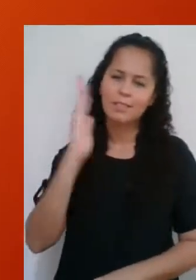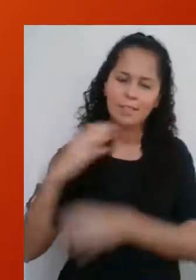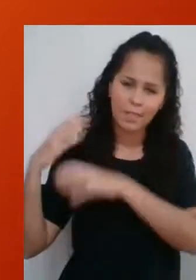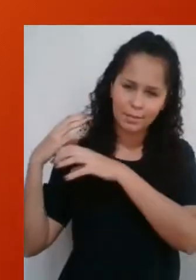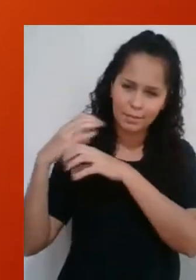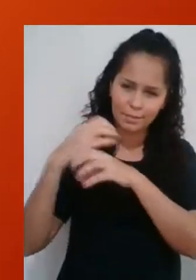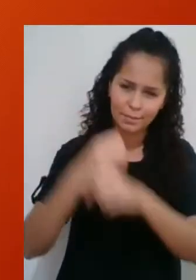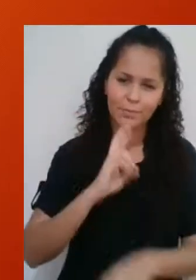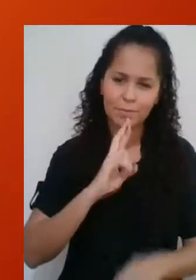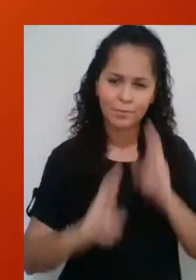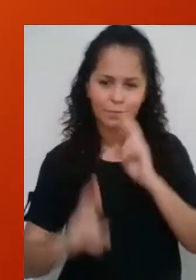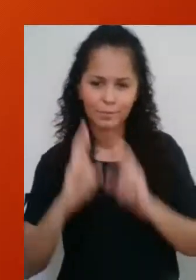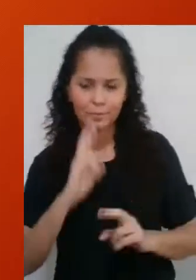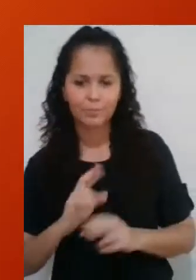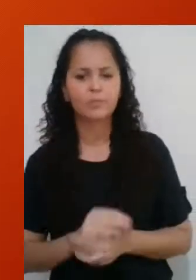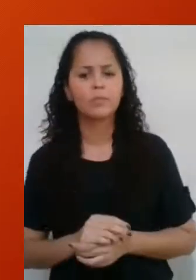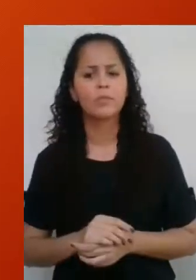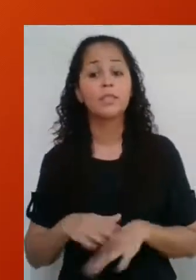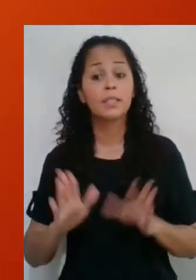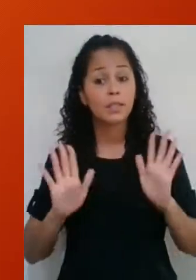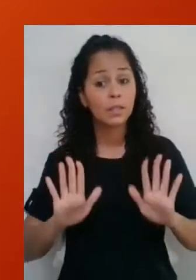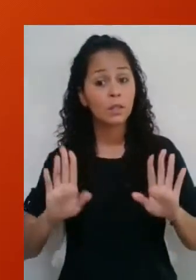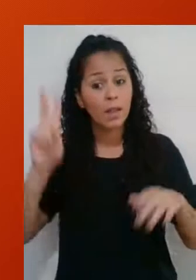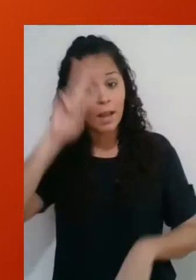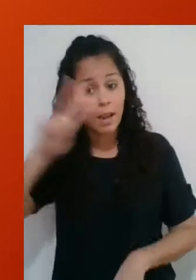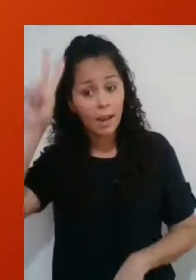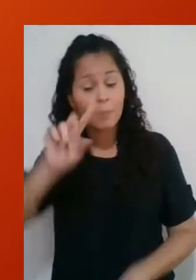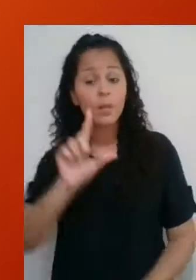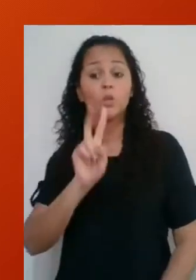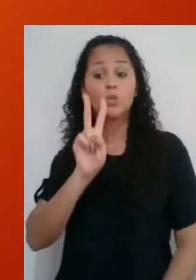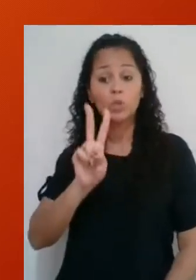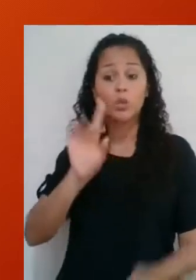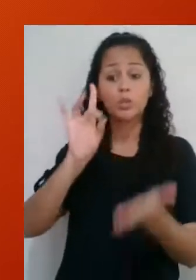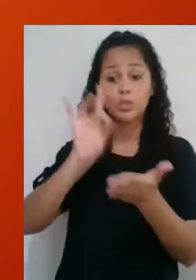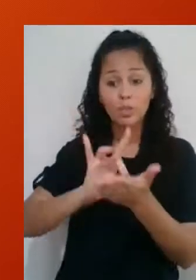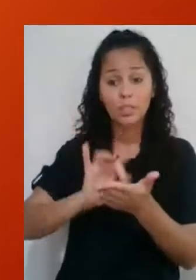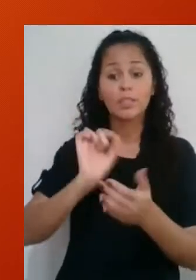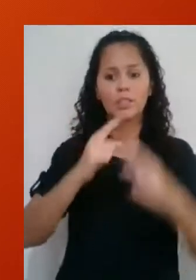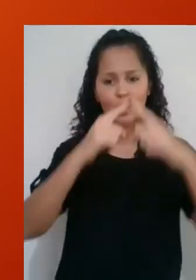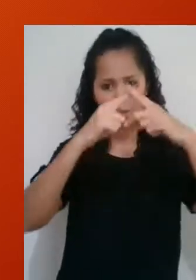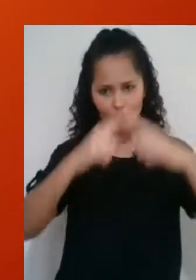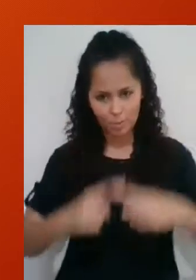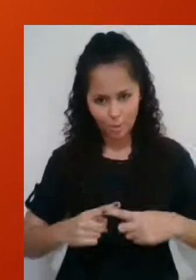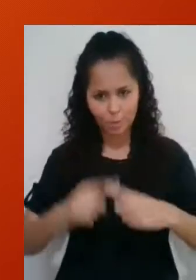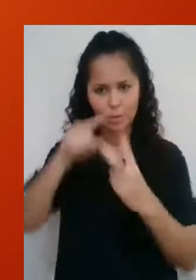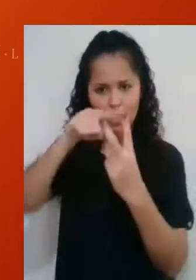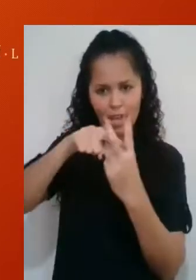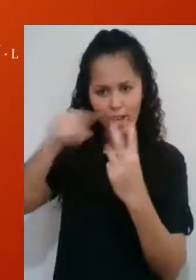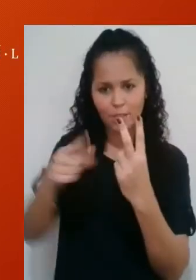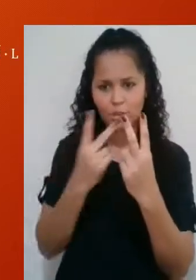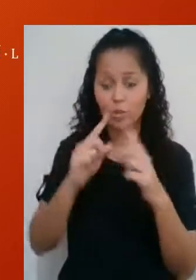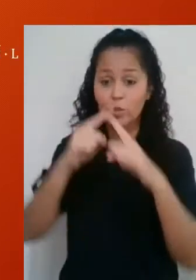sem precisar passar pelas tradicionais racionalizações. Basta lembrar que o 2 é, na verdade, o produto